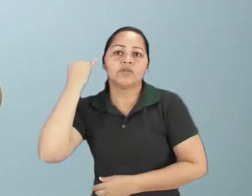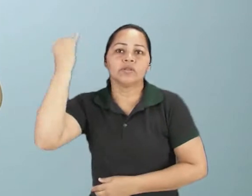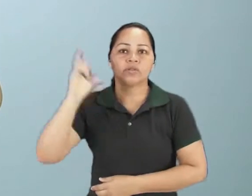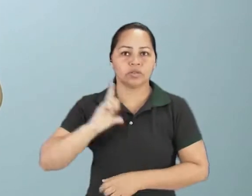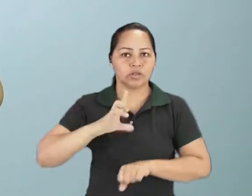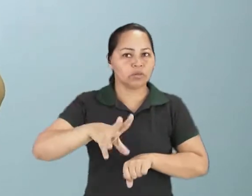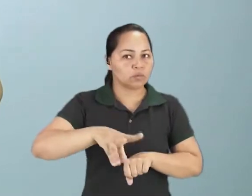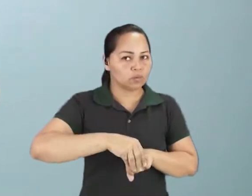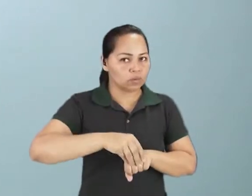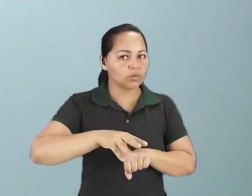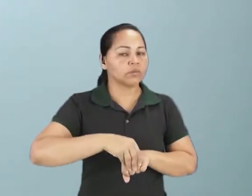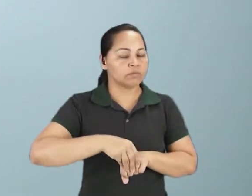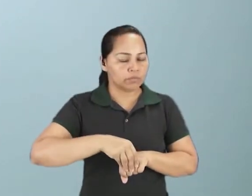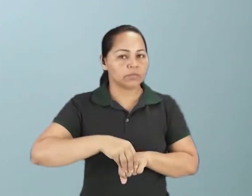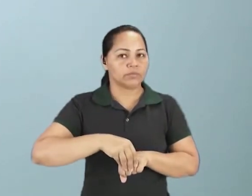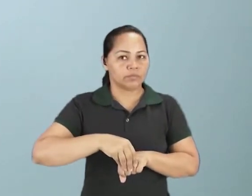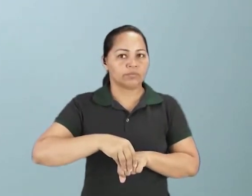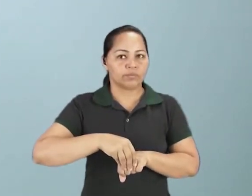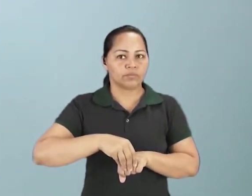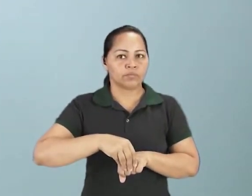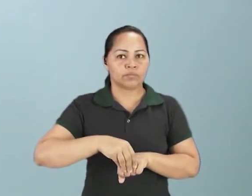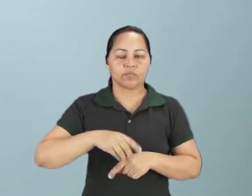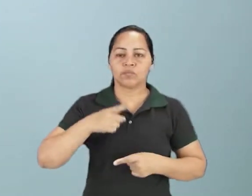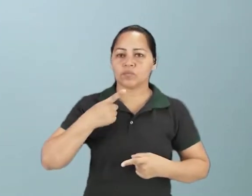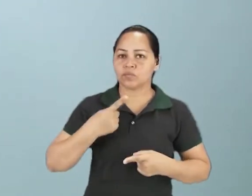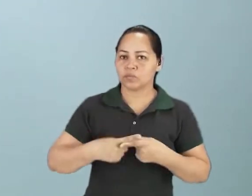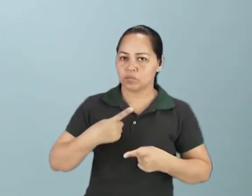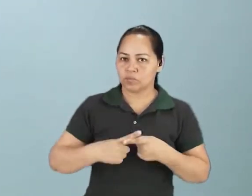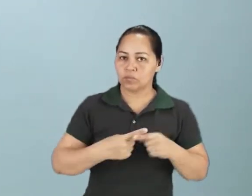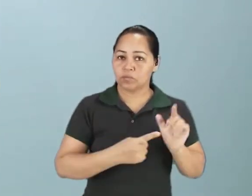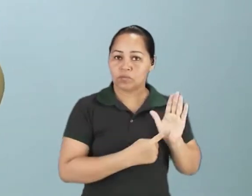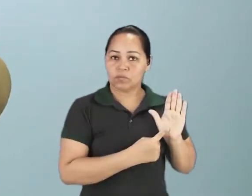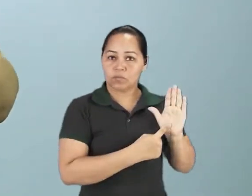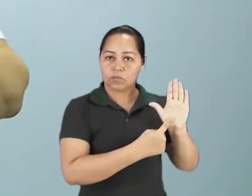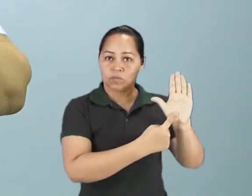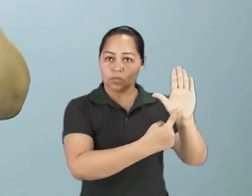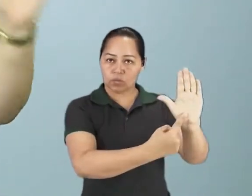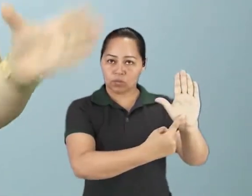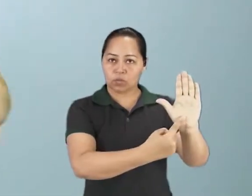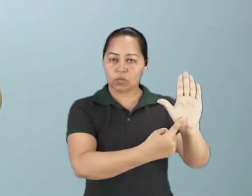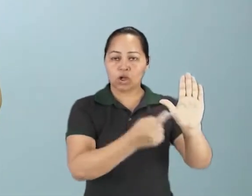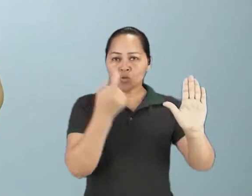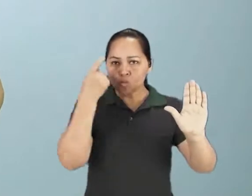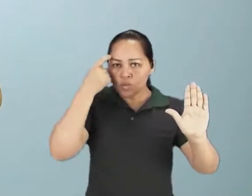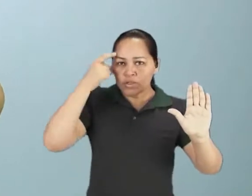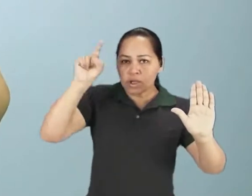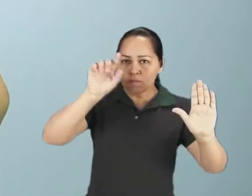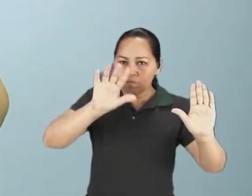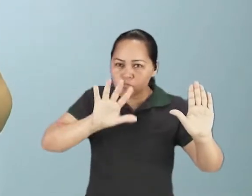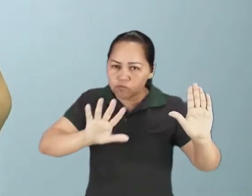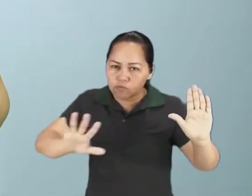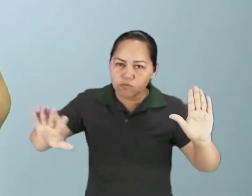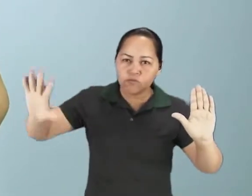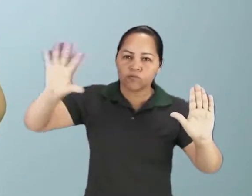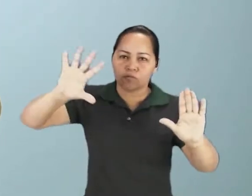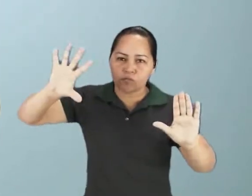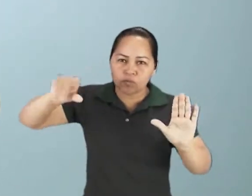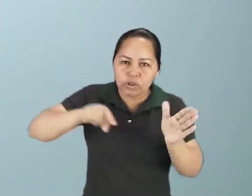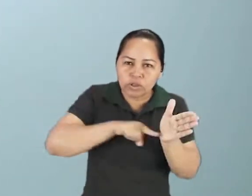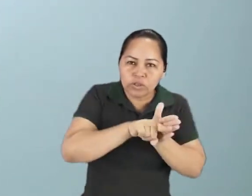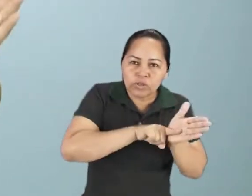conhecimento. Então, nesse momento, eu trago para vocês aqui uma ideia geral, depois de muitas